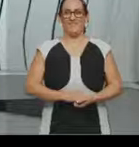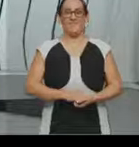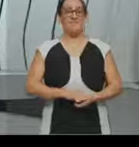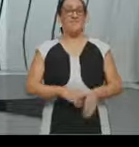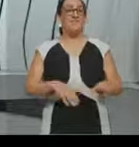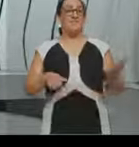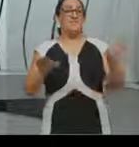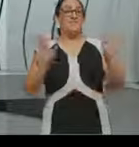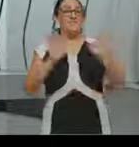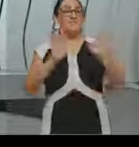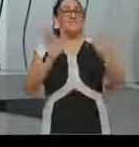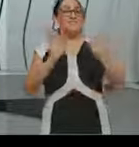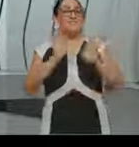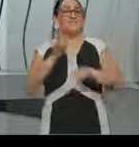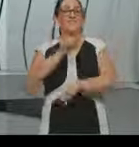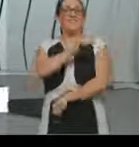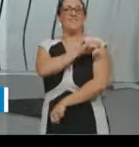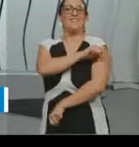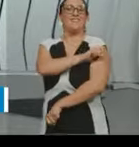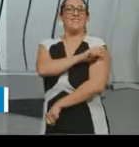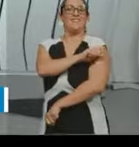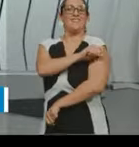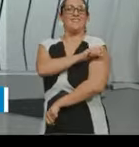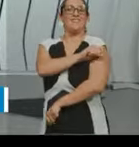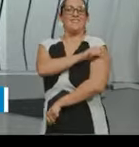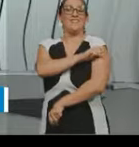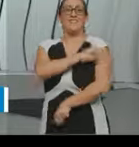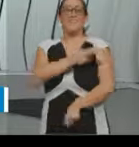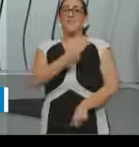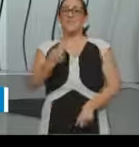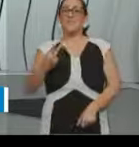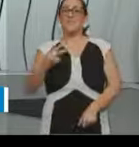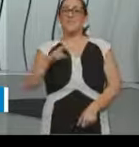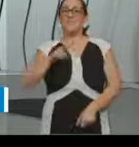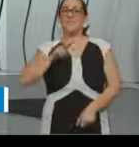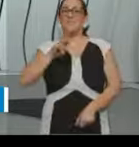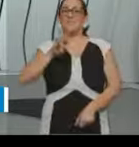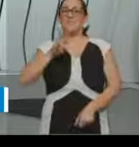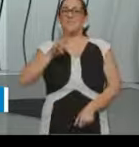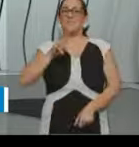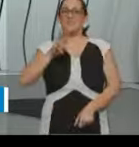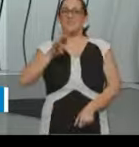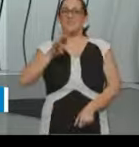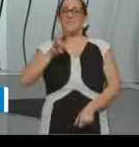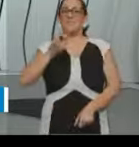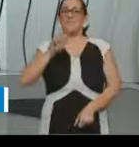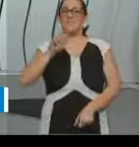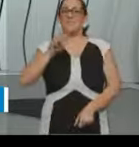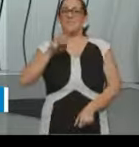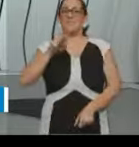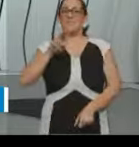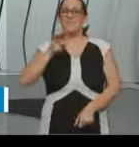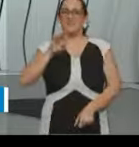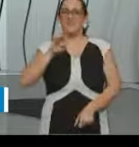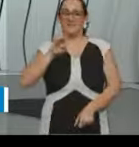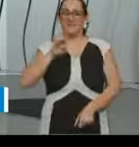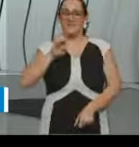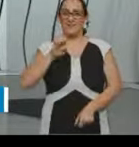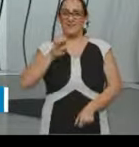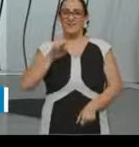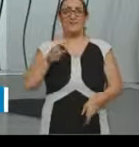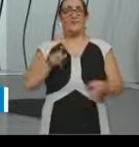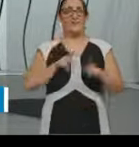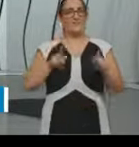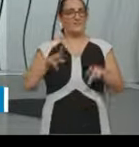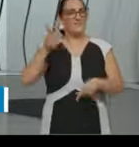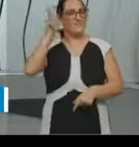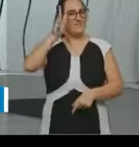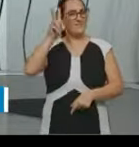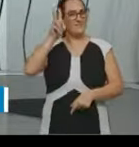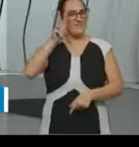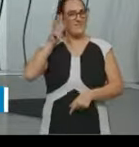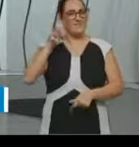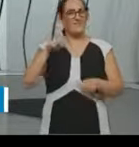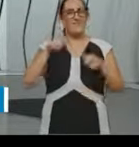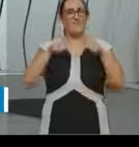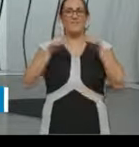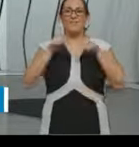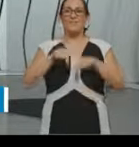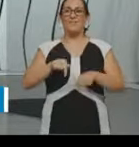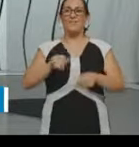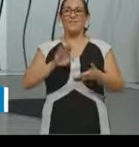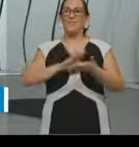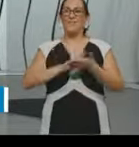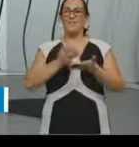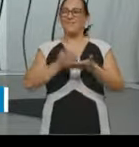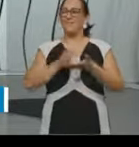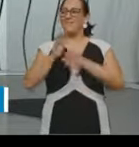Olá estudantes, sou Viviane Soares, professora de História, estou aqui com a nossa intérprete Mariana e